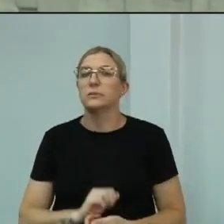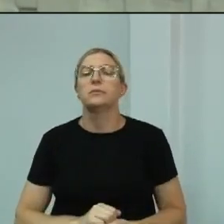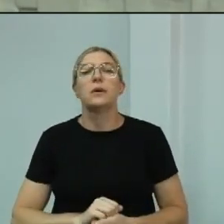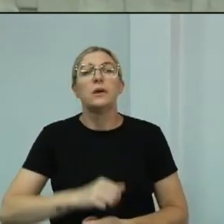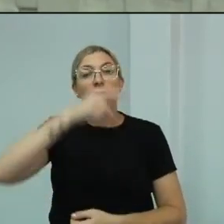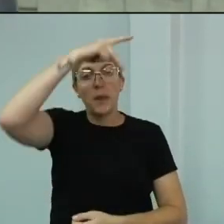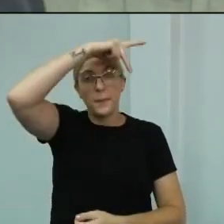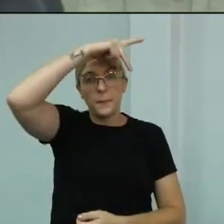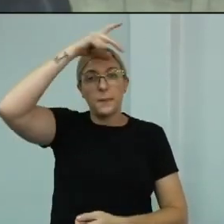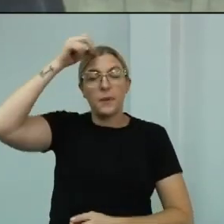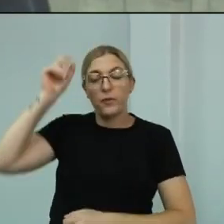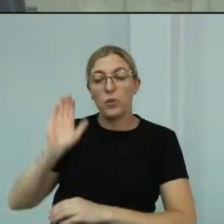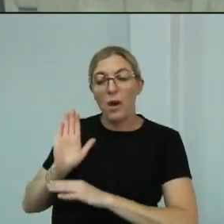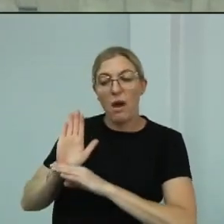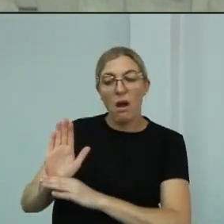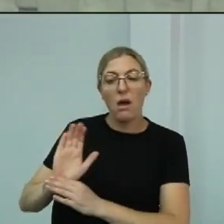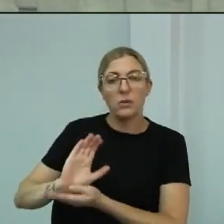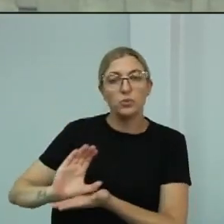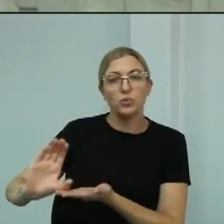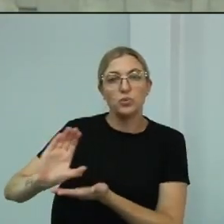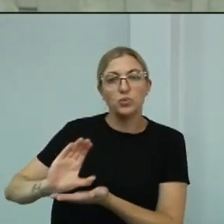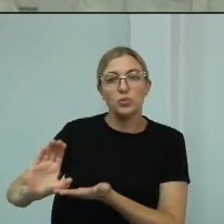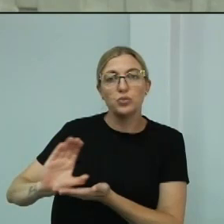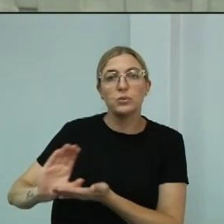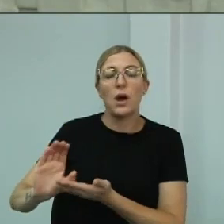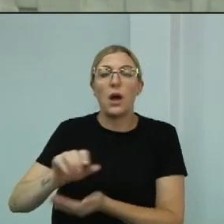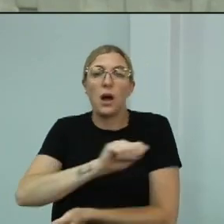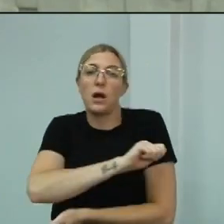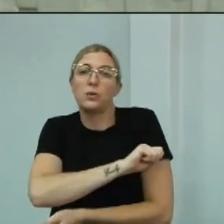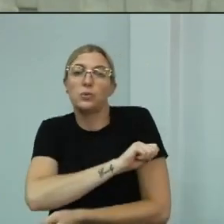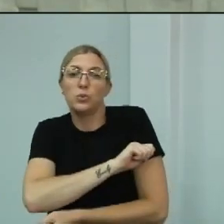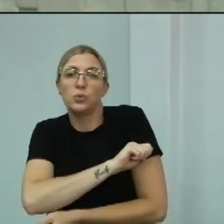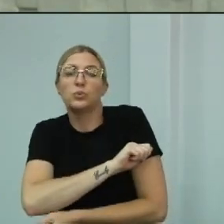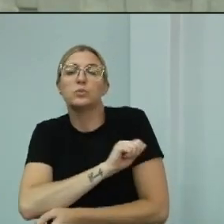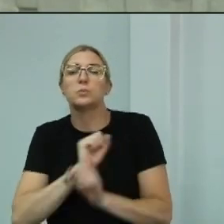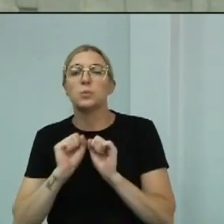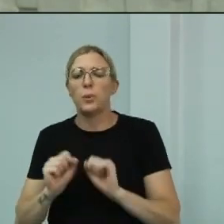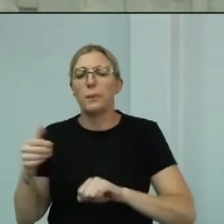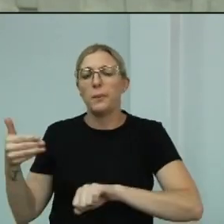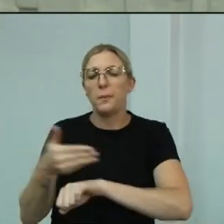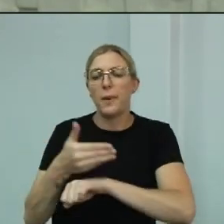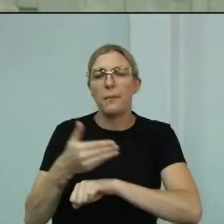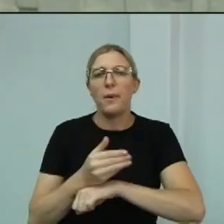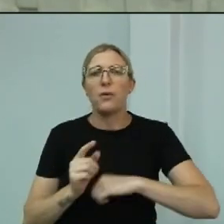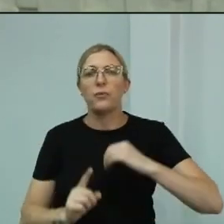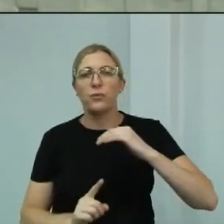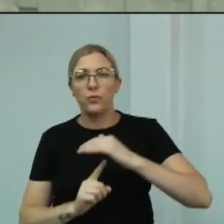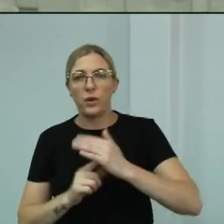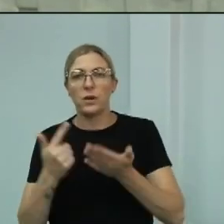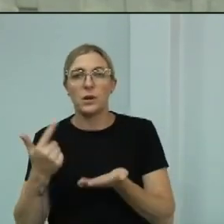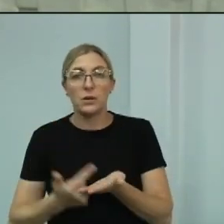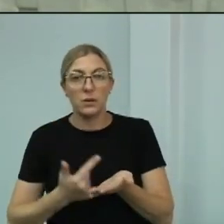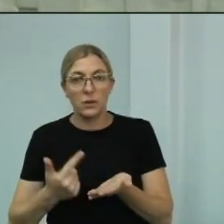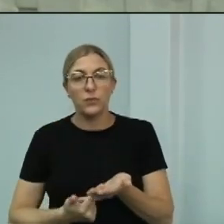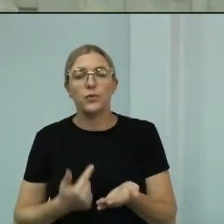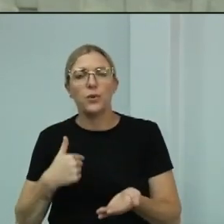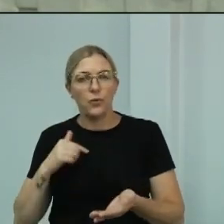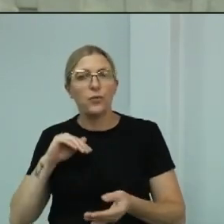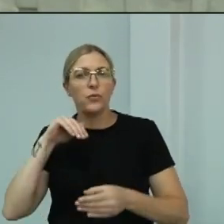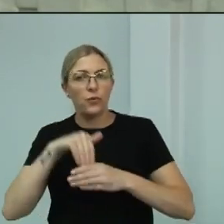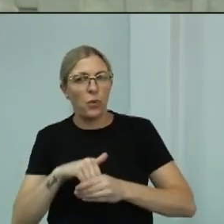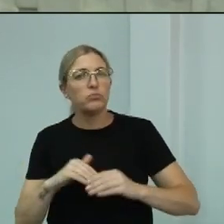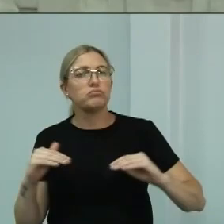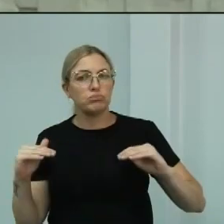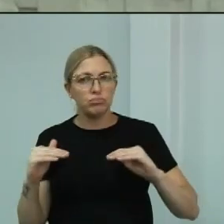os alunos das escolas estaduais possam vir na Feira do Livro. E isso é o voto favorável também, porque acho de extrema importância que os alunos, todos que